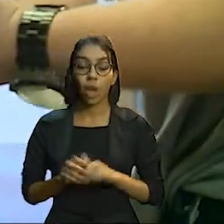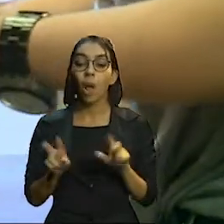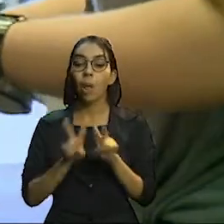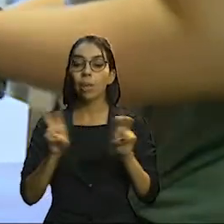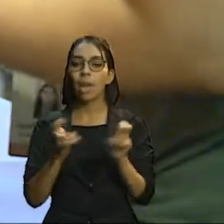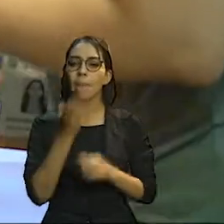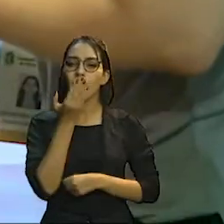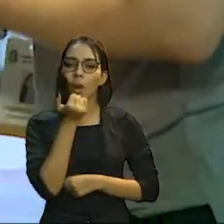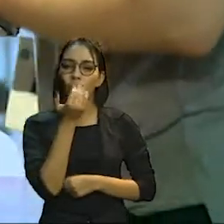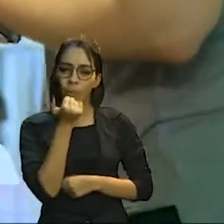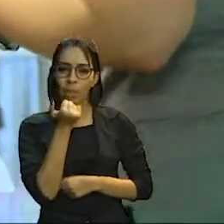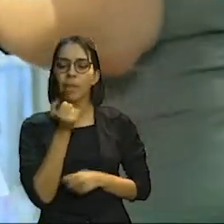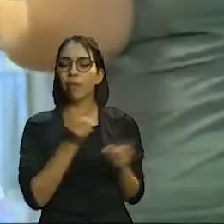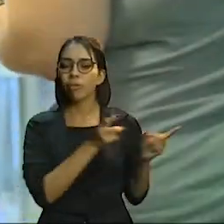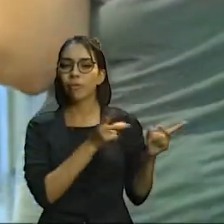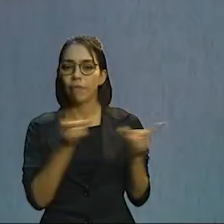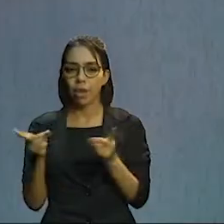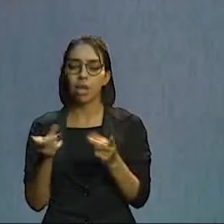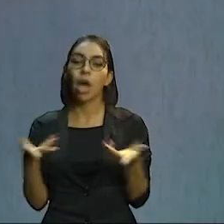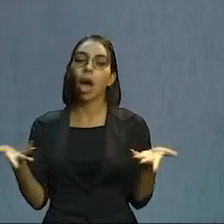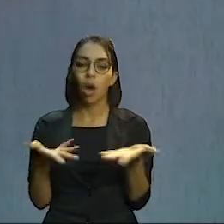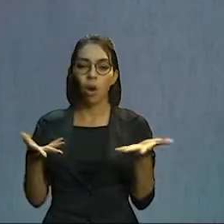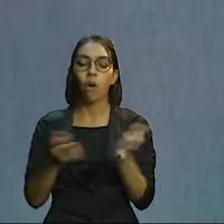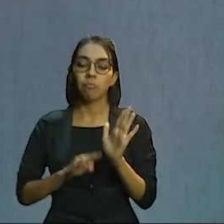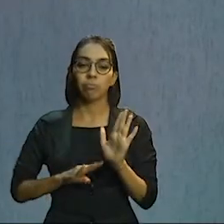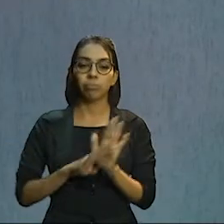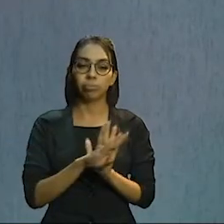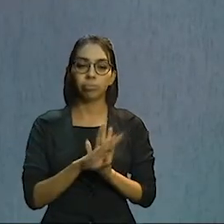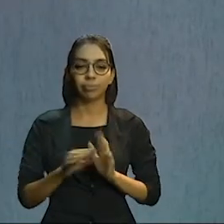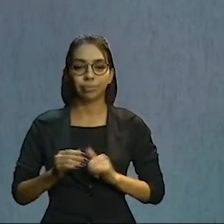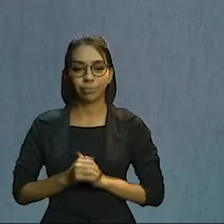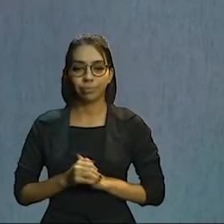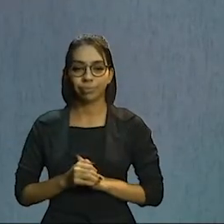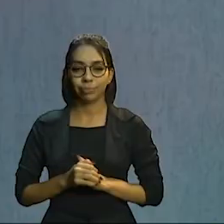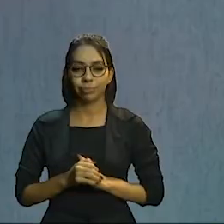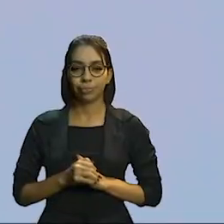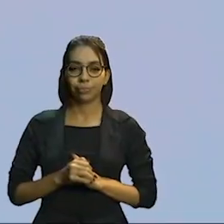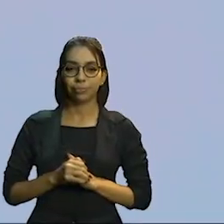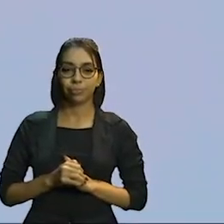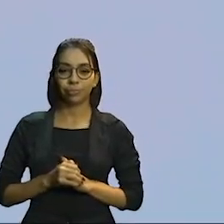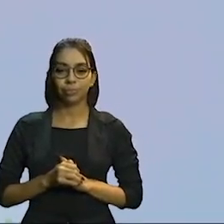fora do lar vive bom momento no Estado. Em instantes no Jornal Assembleia.